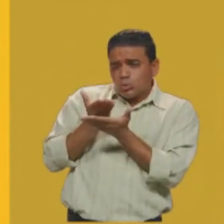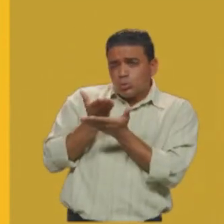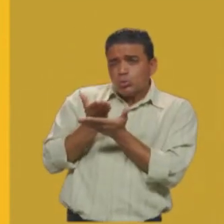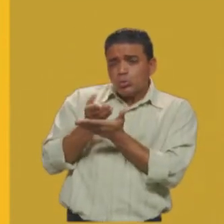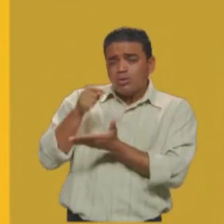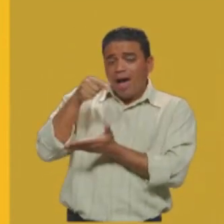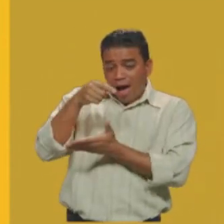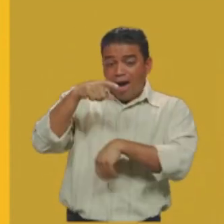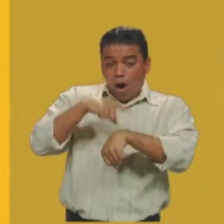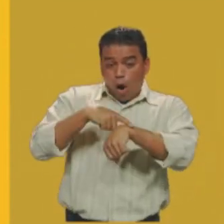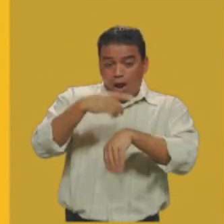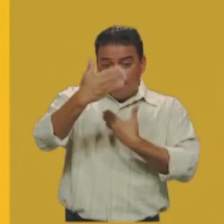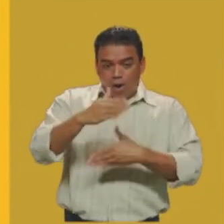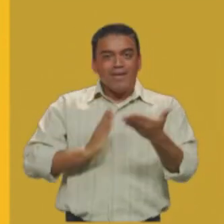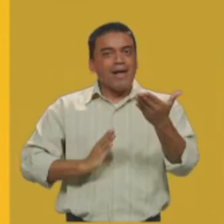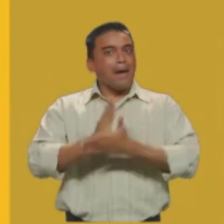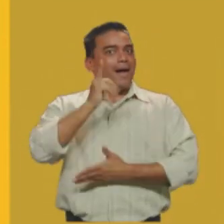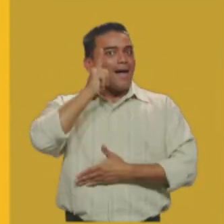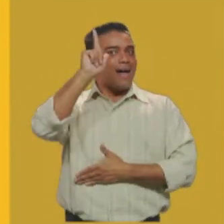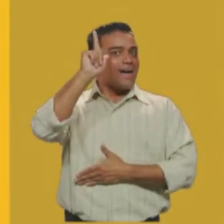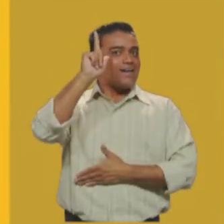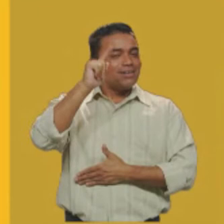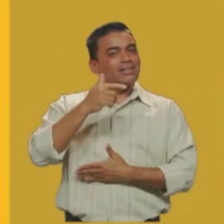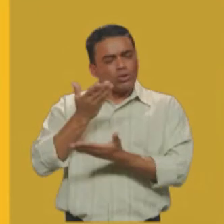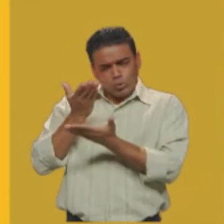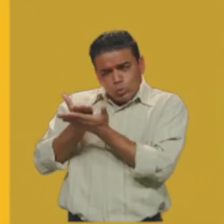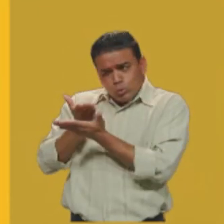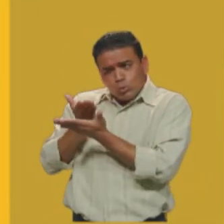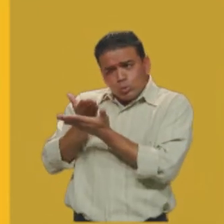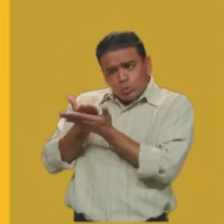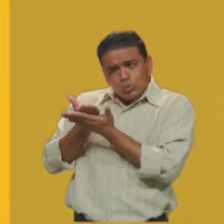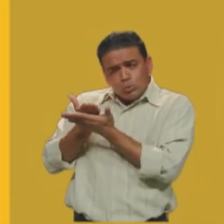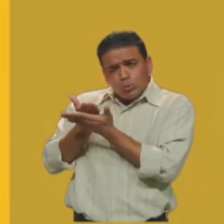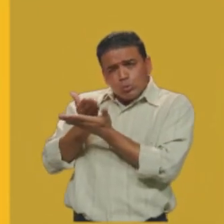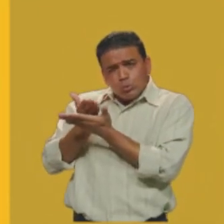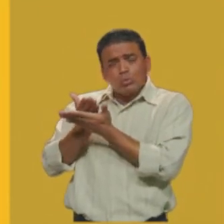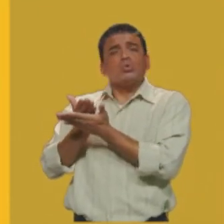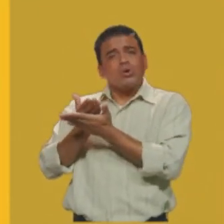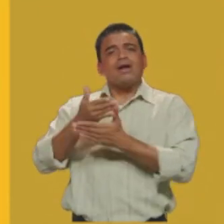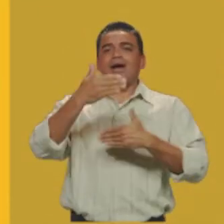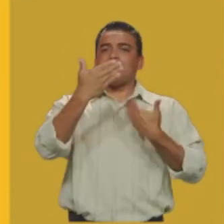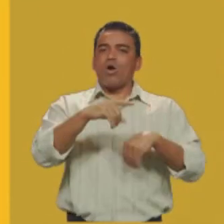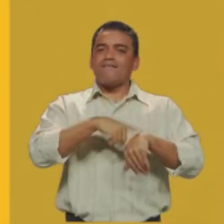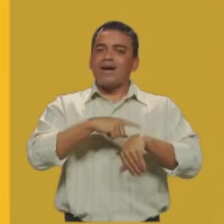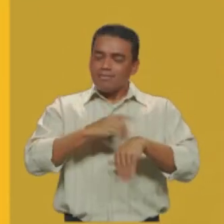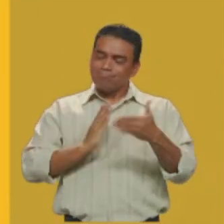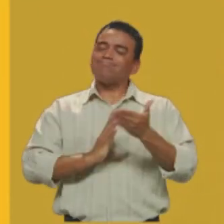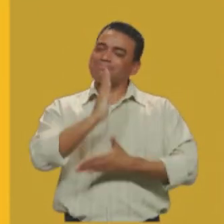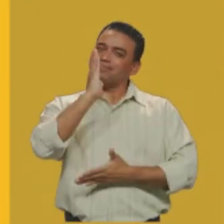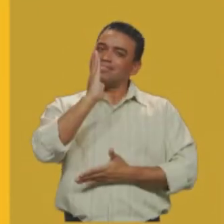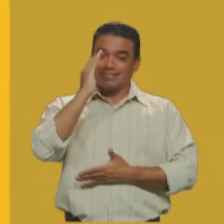vai bem na prova. Então, estudou muito, por isso foi bem na prova.